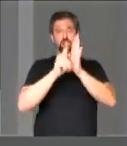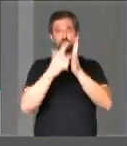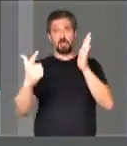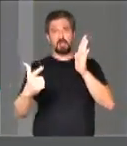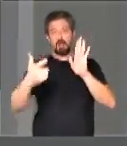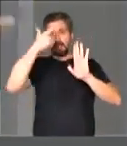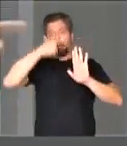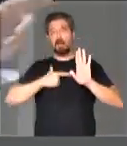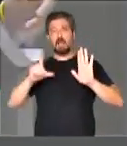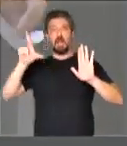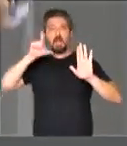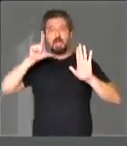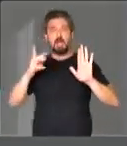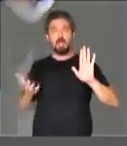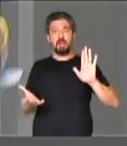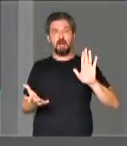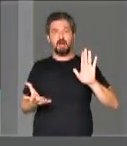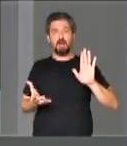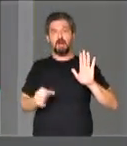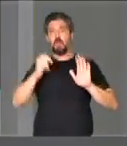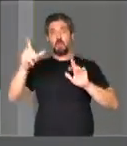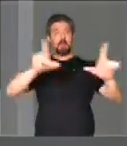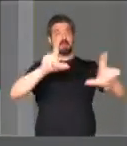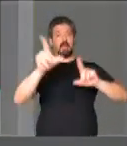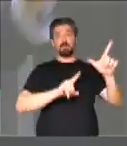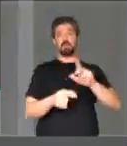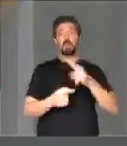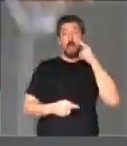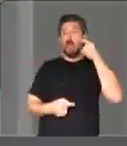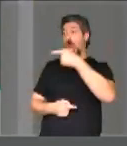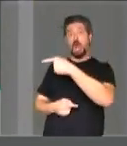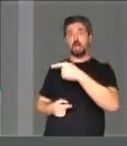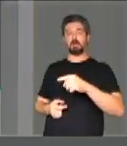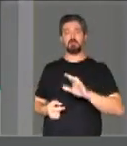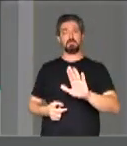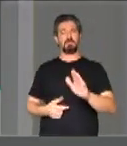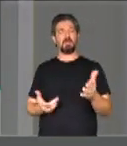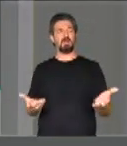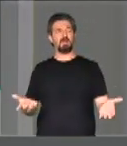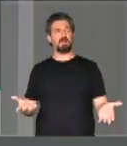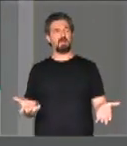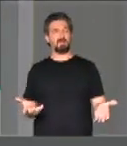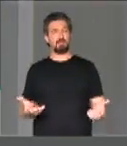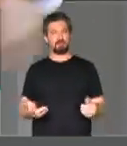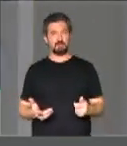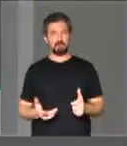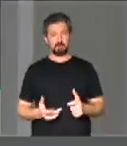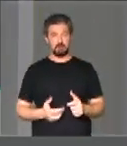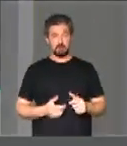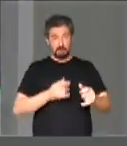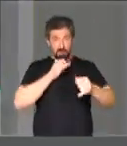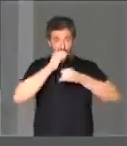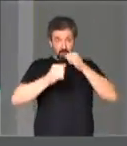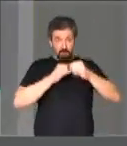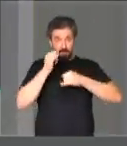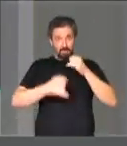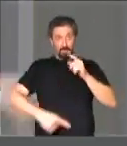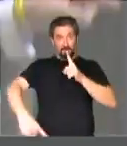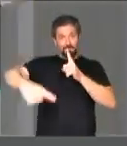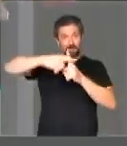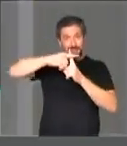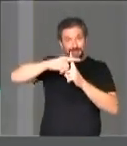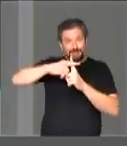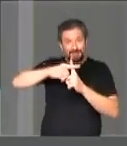jornal, ou já vai pro telejornal falar. Agora, quando a informação é